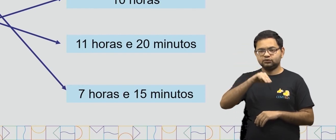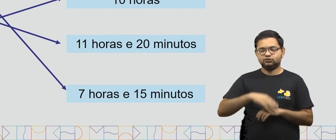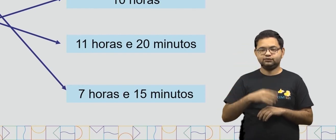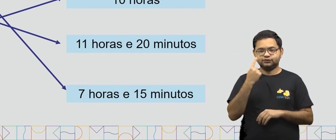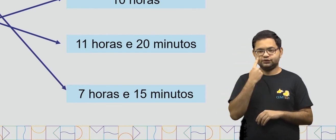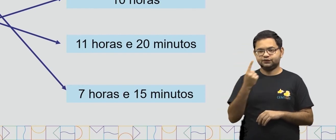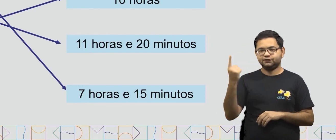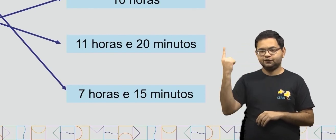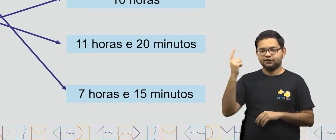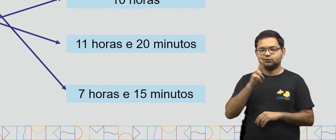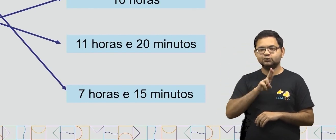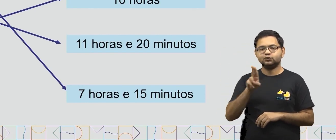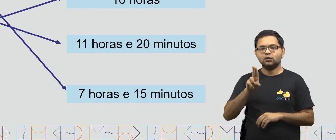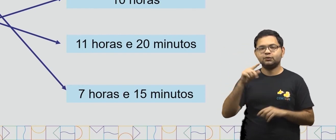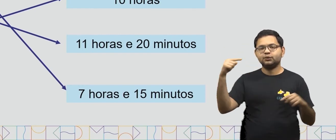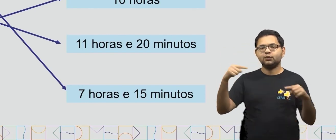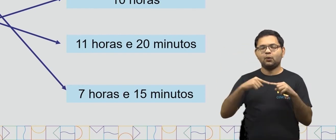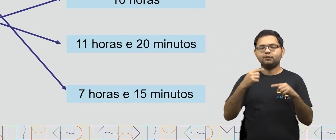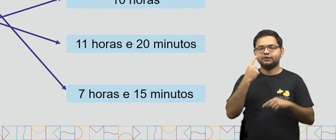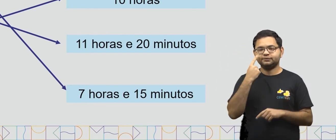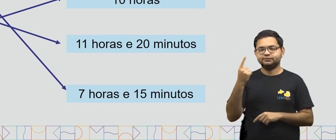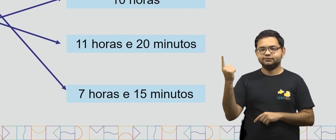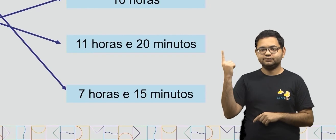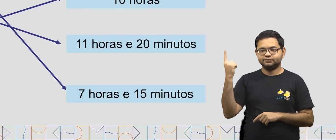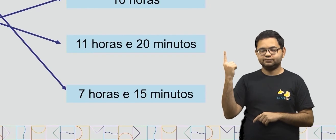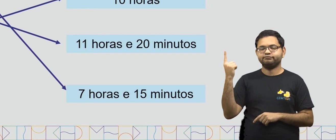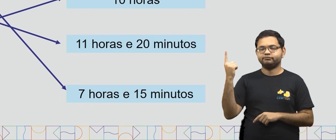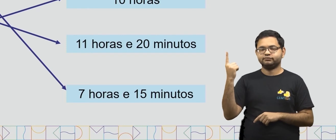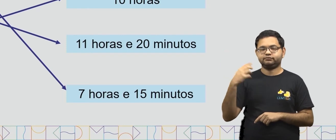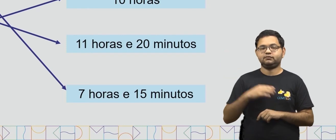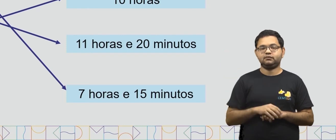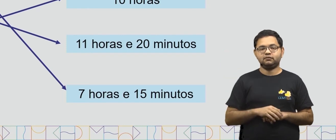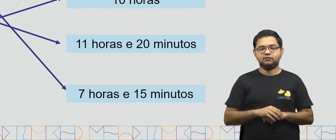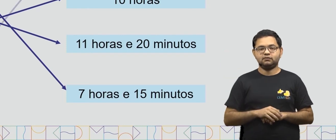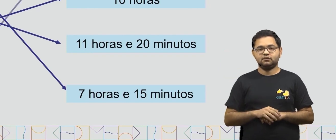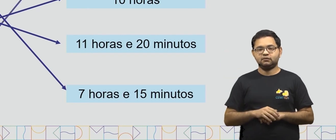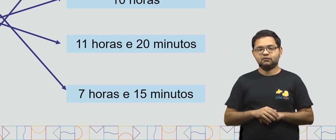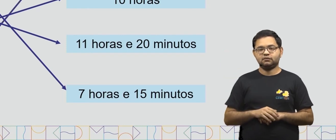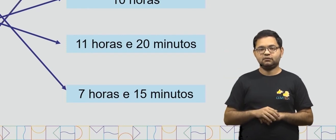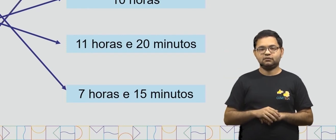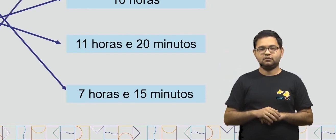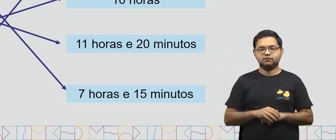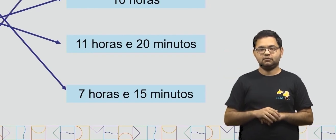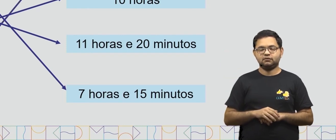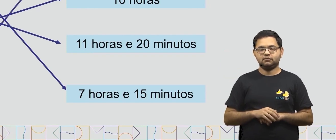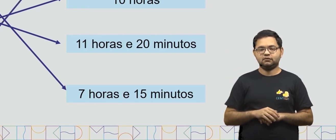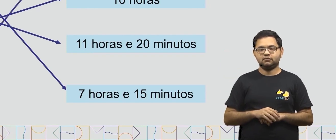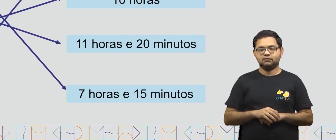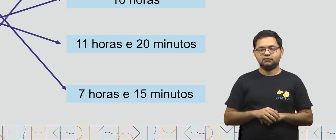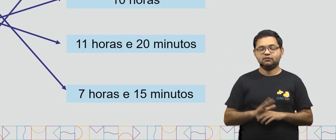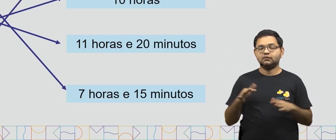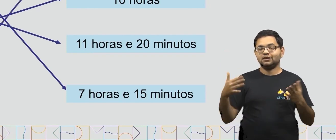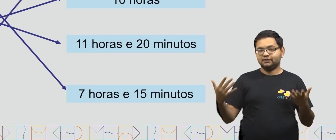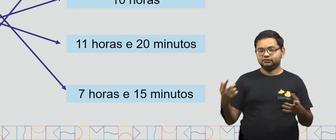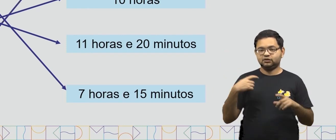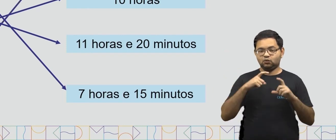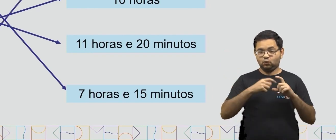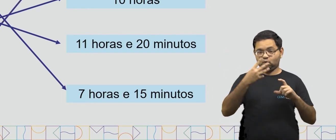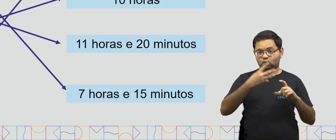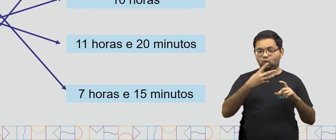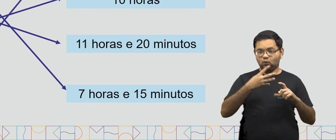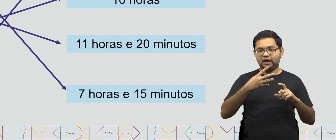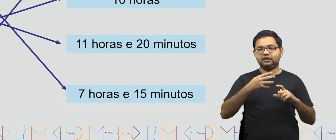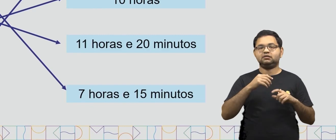minutos, porque nós estamos aqui nos referindo ao período da tarde, criança. Então, à tarde, nós